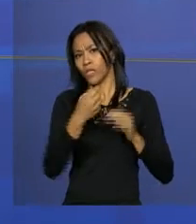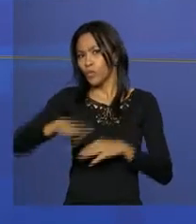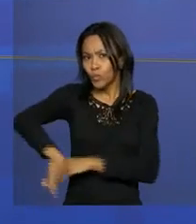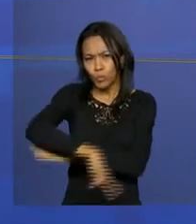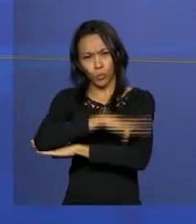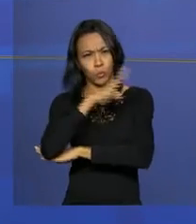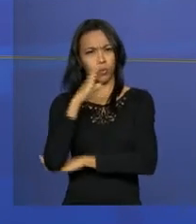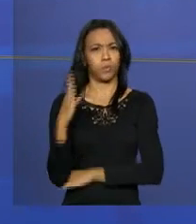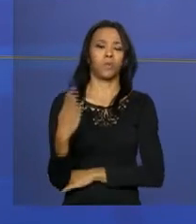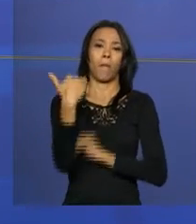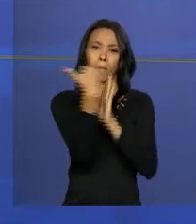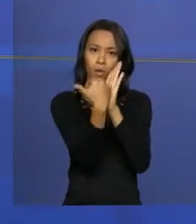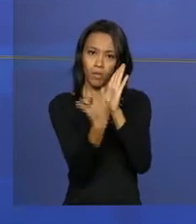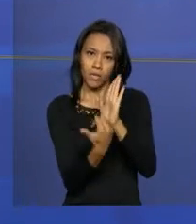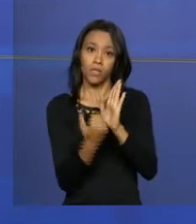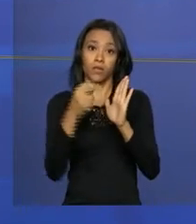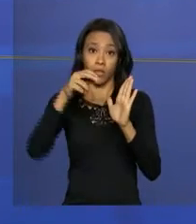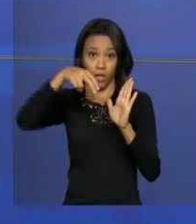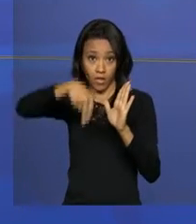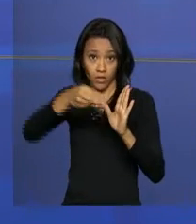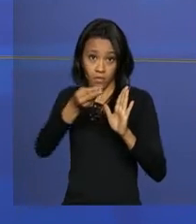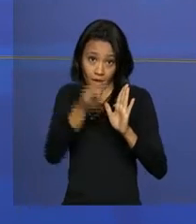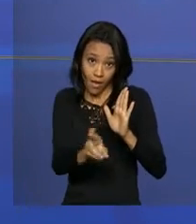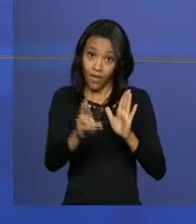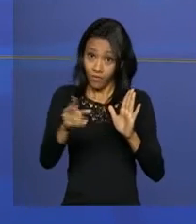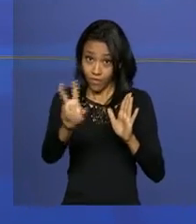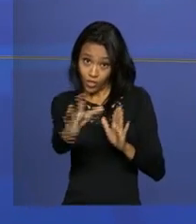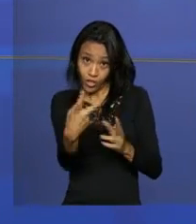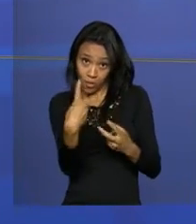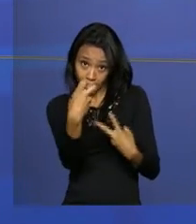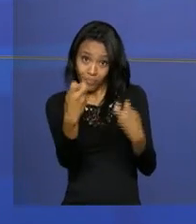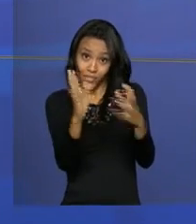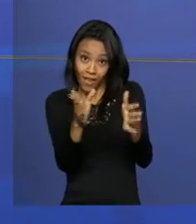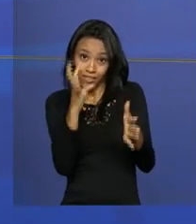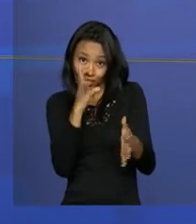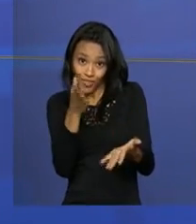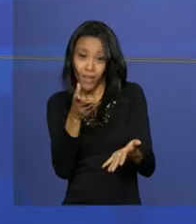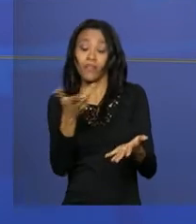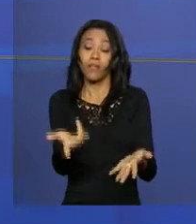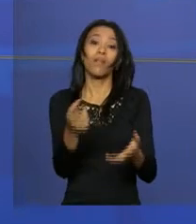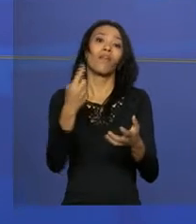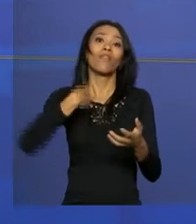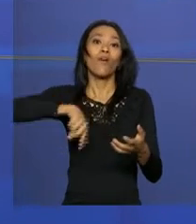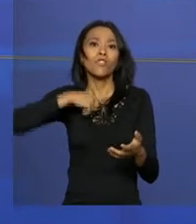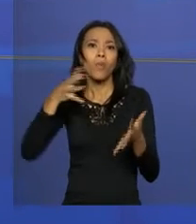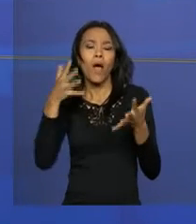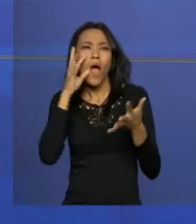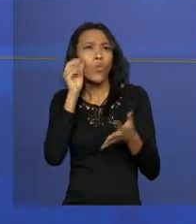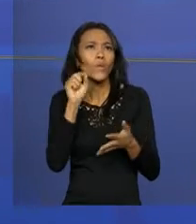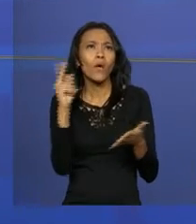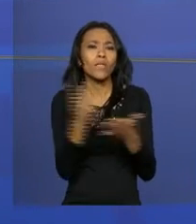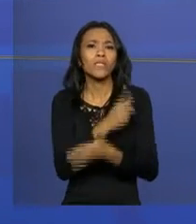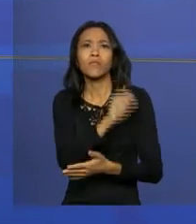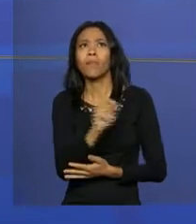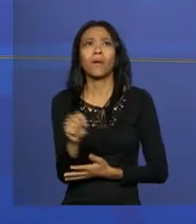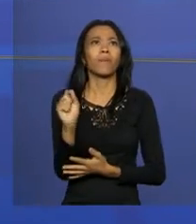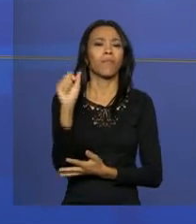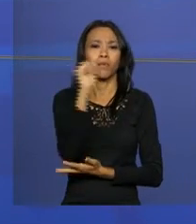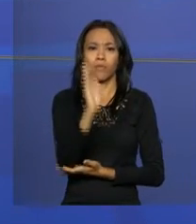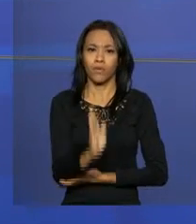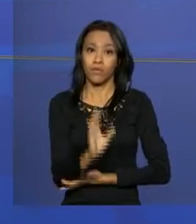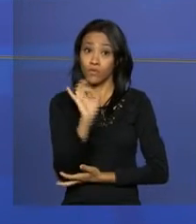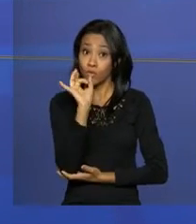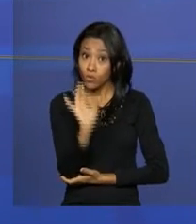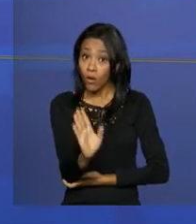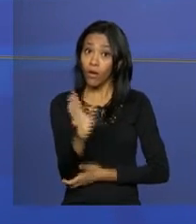o dia, ao longo da programação, a qualquer momento, como você já notou, a TVNBR está acompanhando a movimentação em todo o país. Só com a